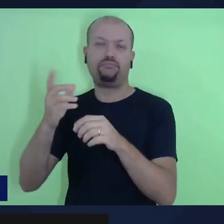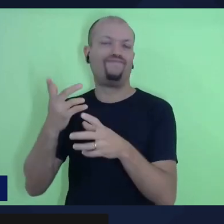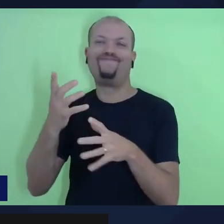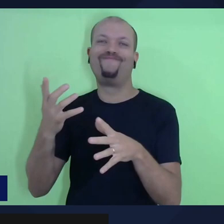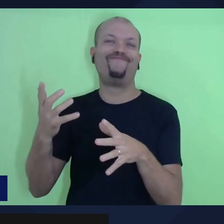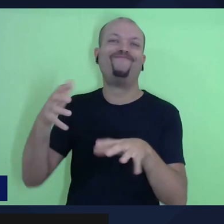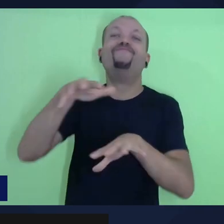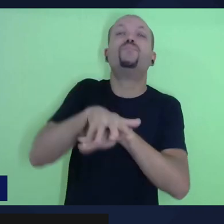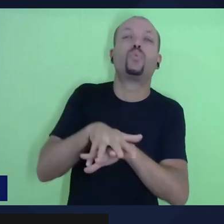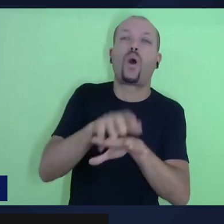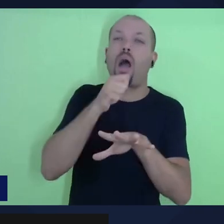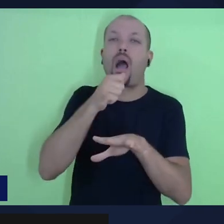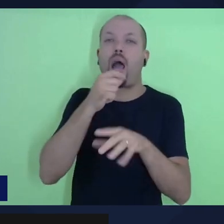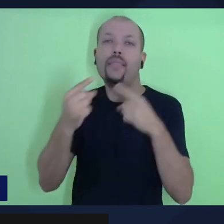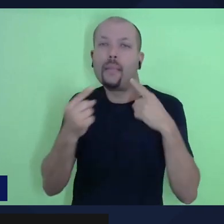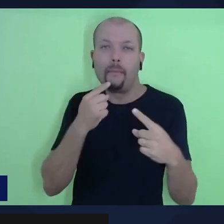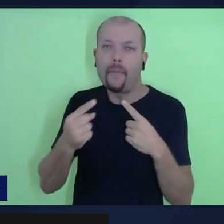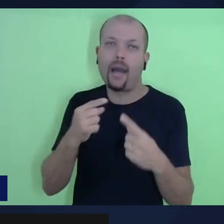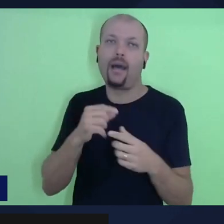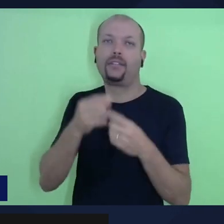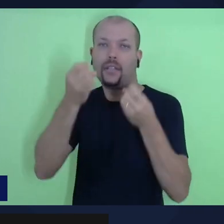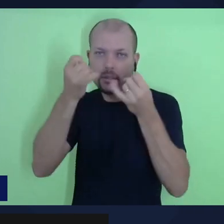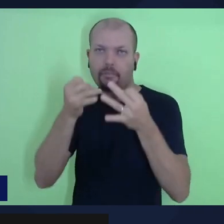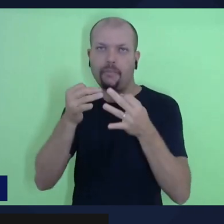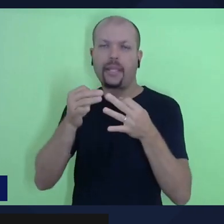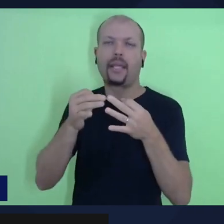discussões relacionadas às alianças.